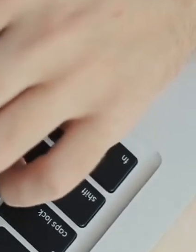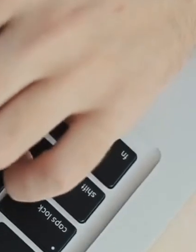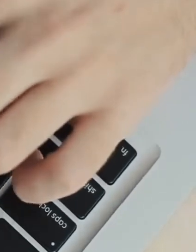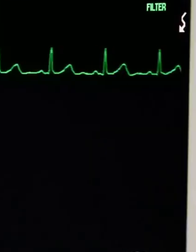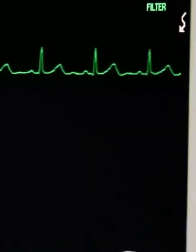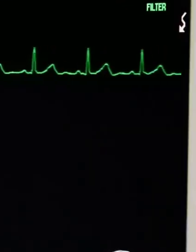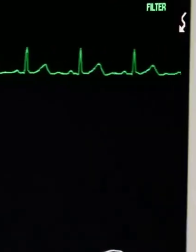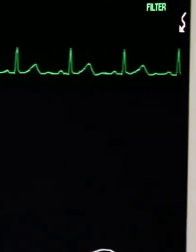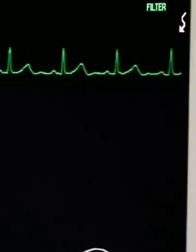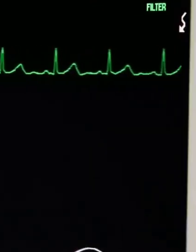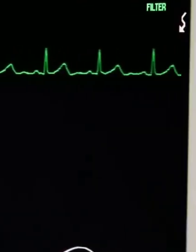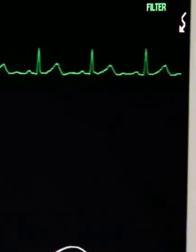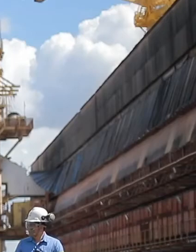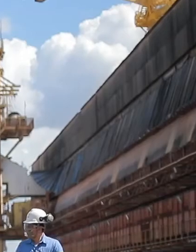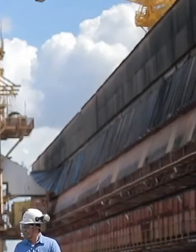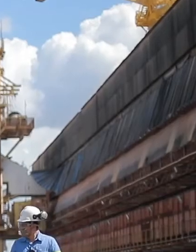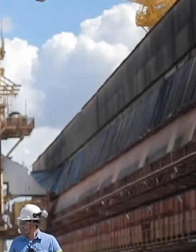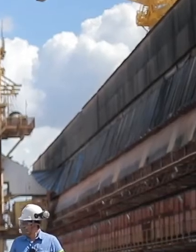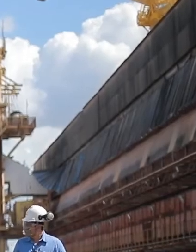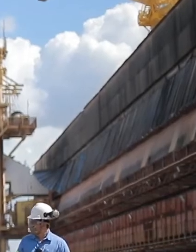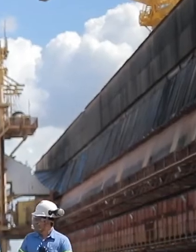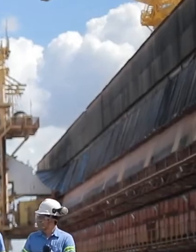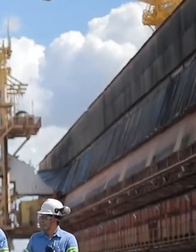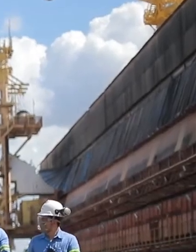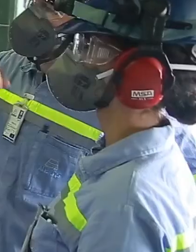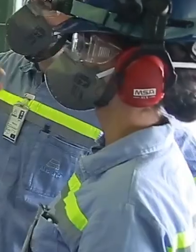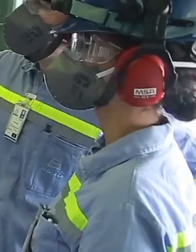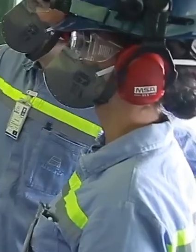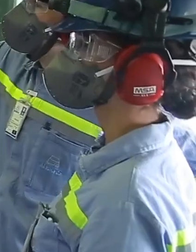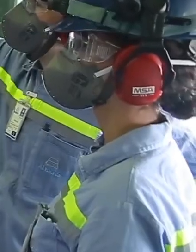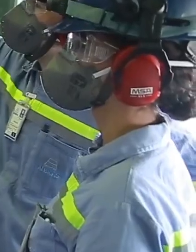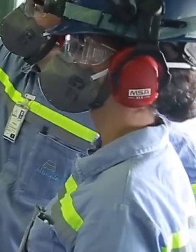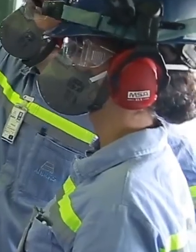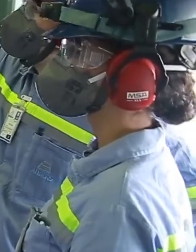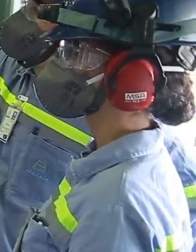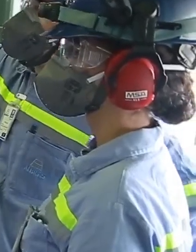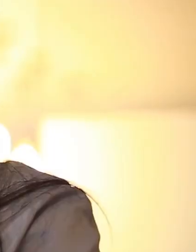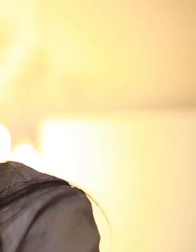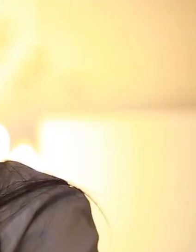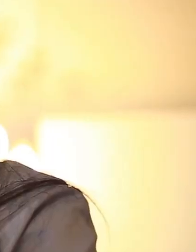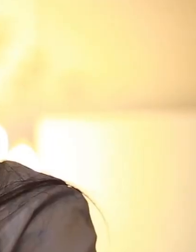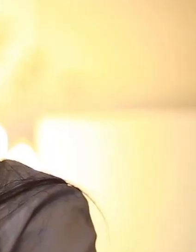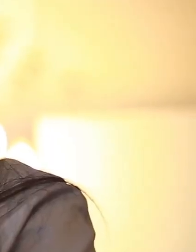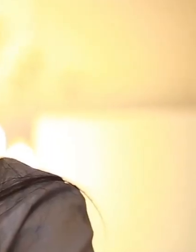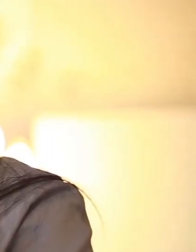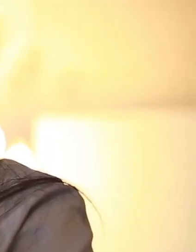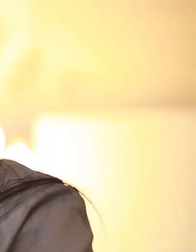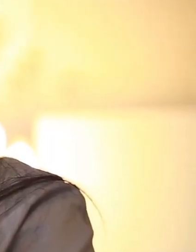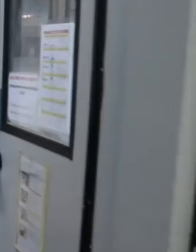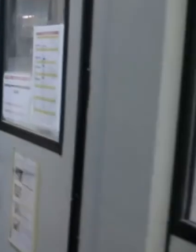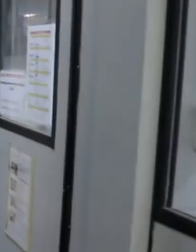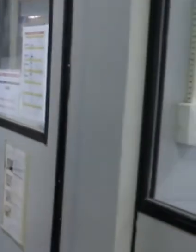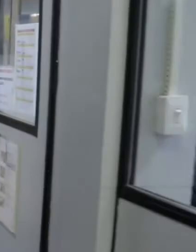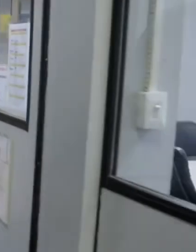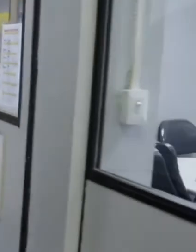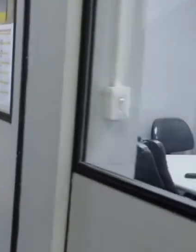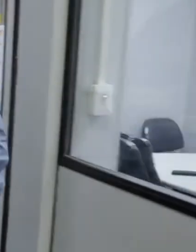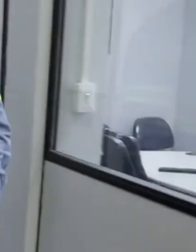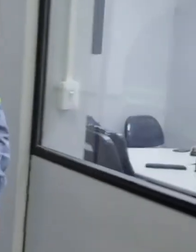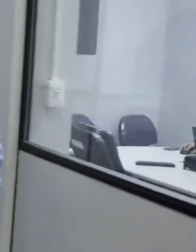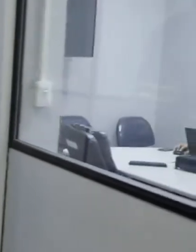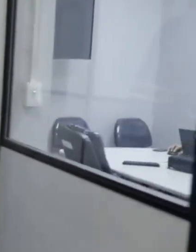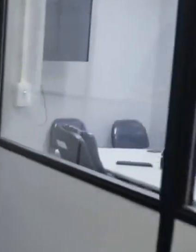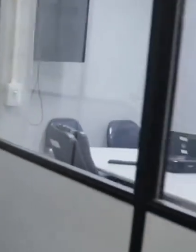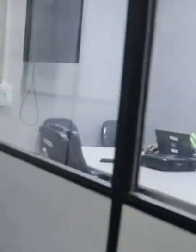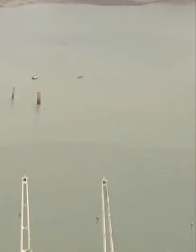relevantes para as pessoas. Em um local de trabalho seguro e protegido para nossos 34 mil empregados em mais de